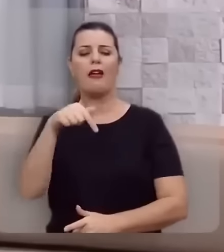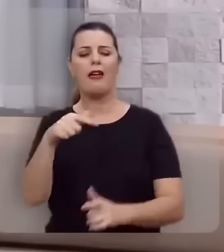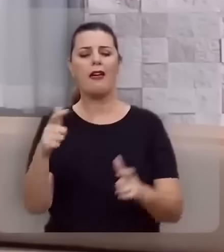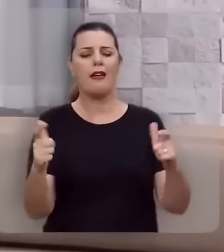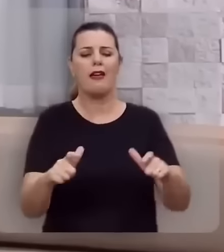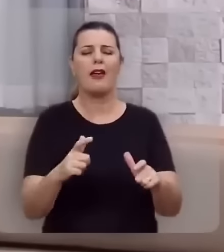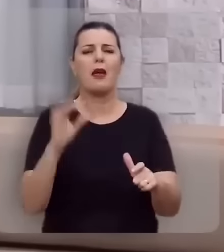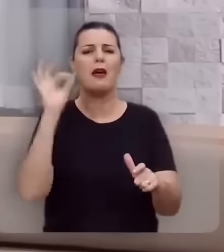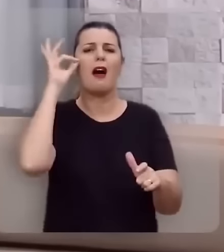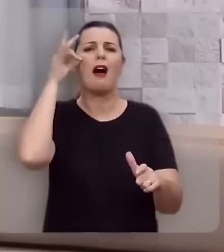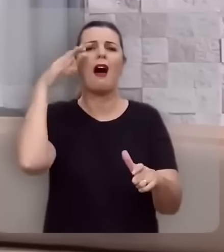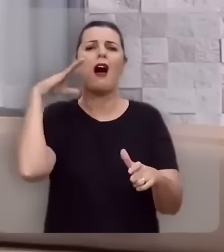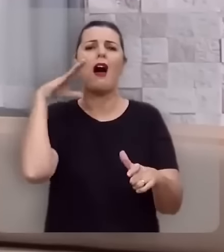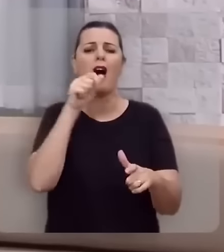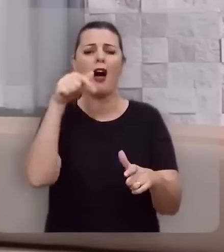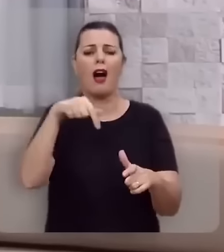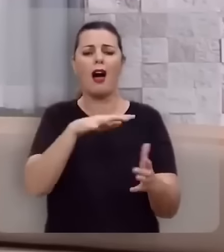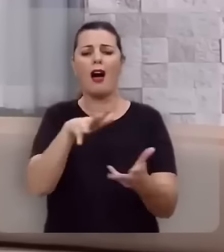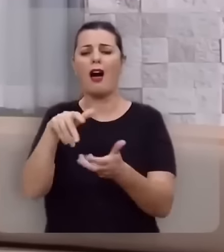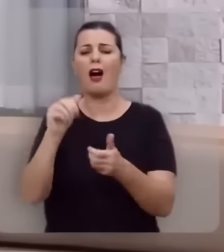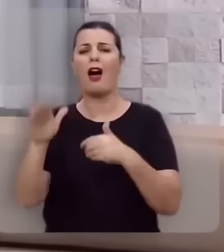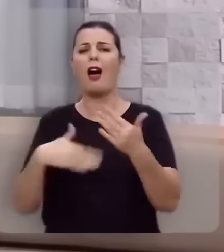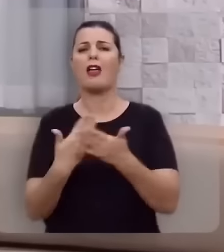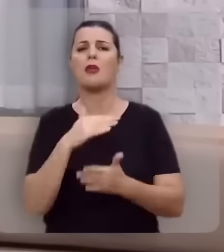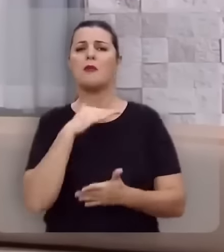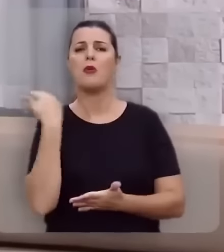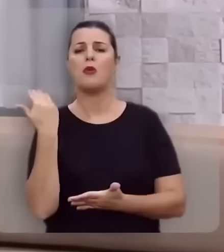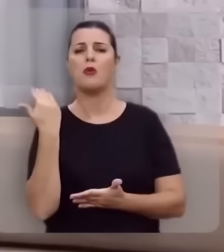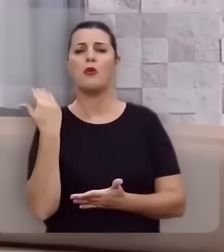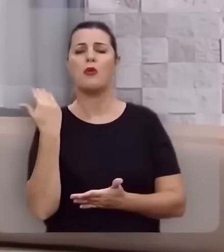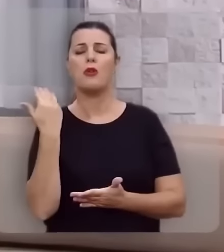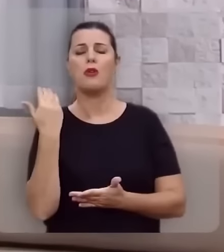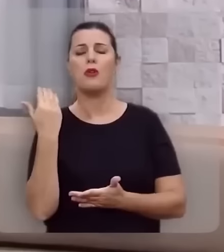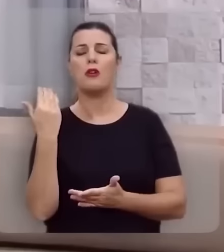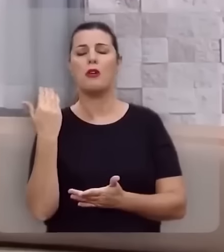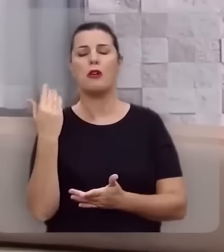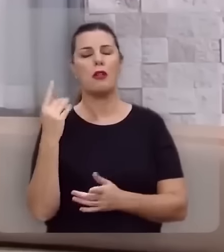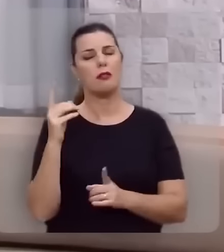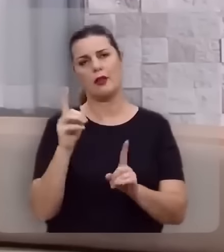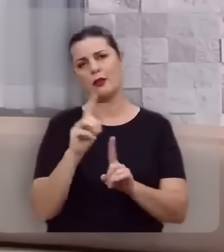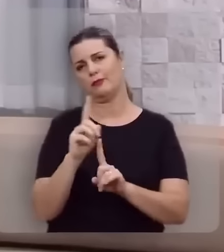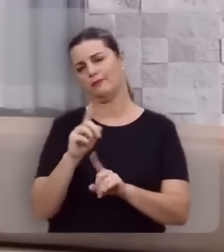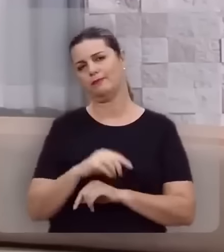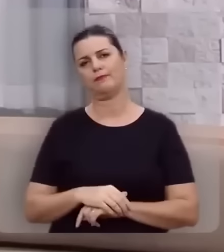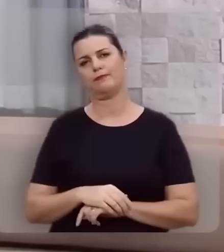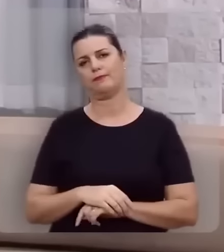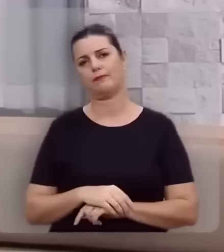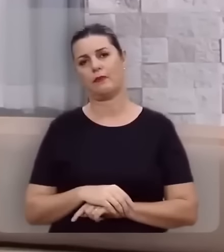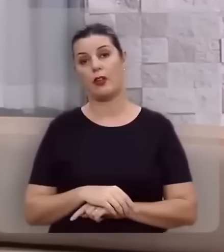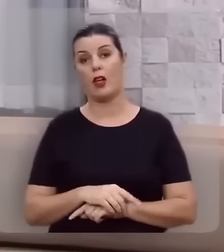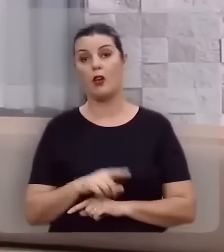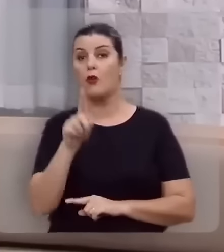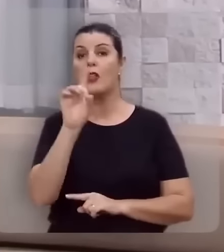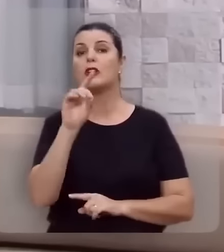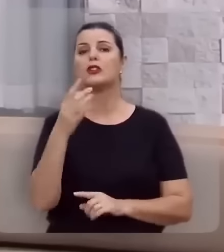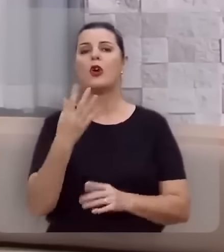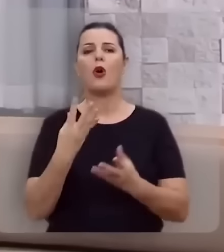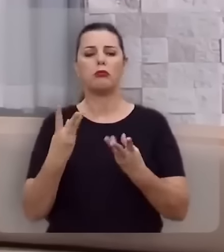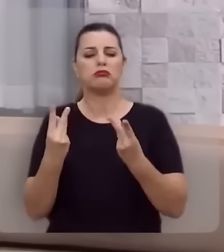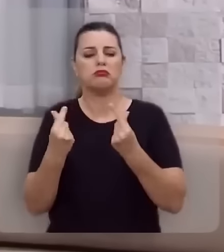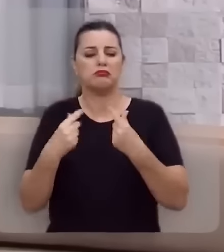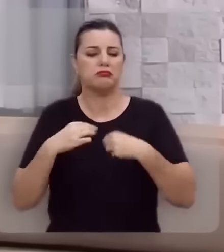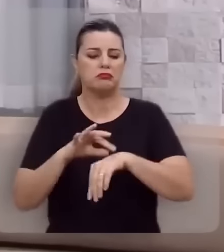esse breve percurso do berço à sepultura. Absolutamente não. Você não é apenas